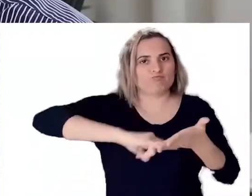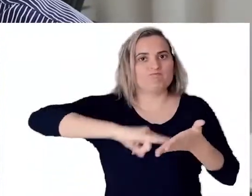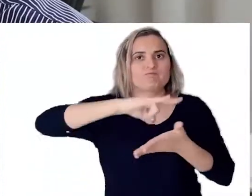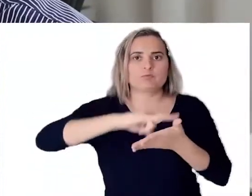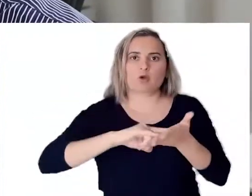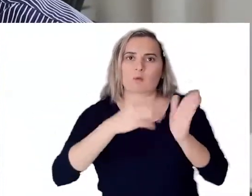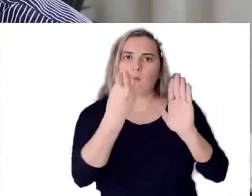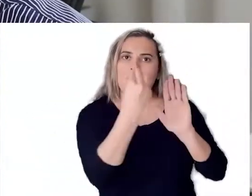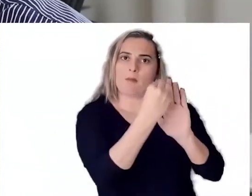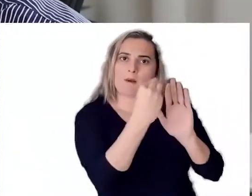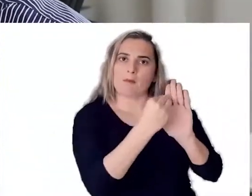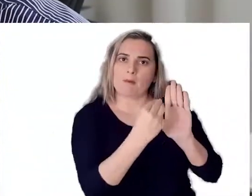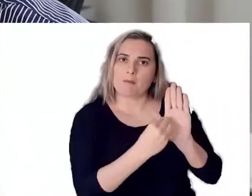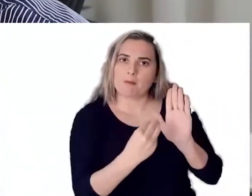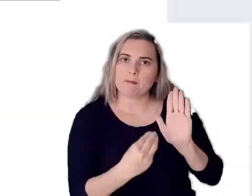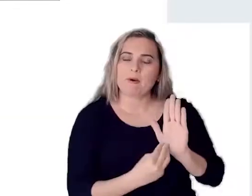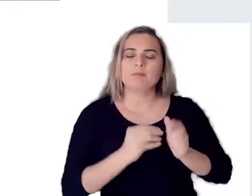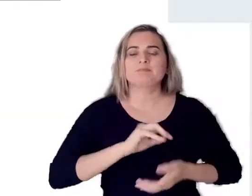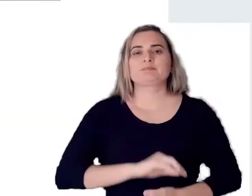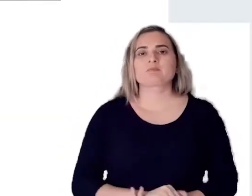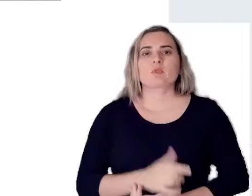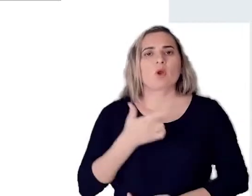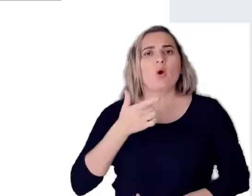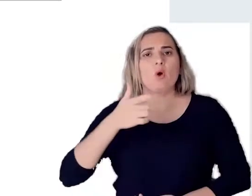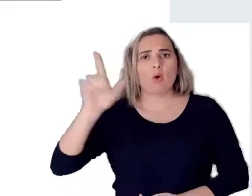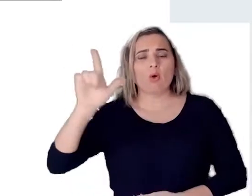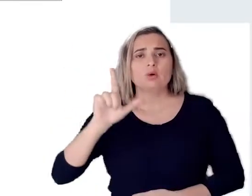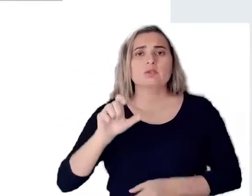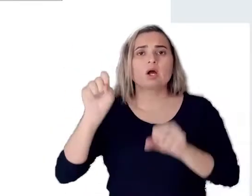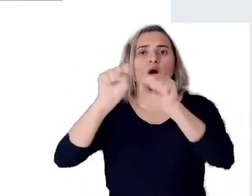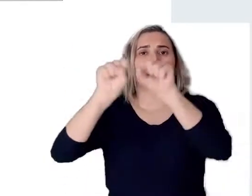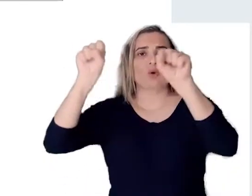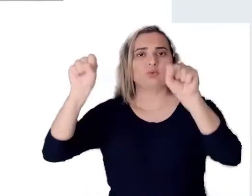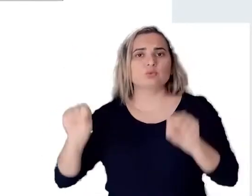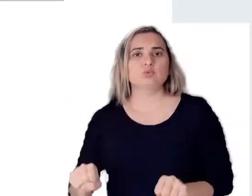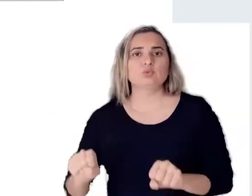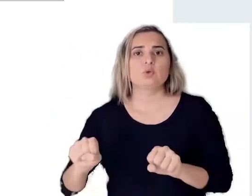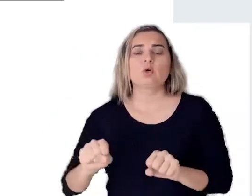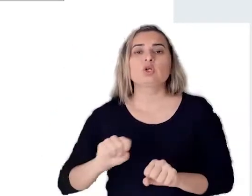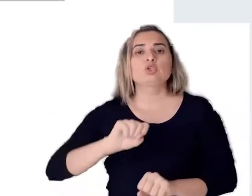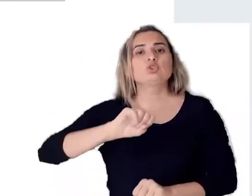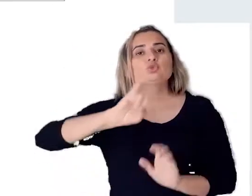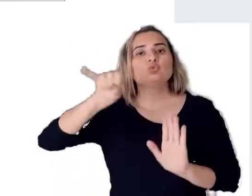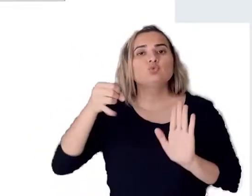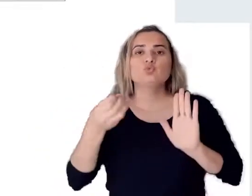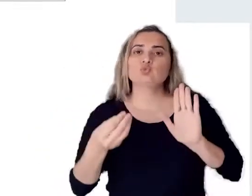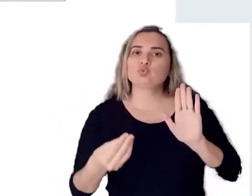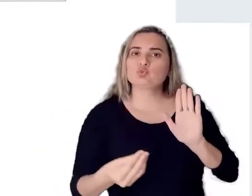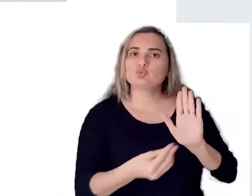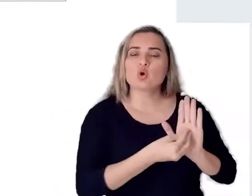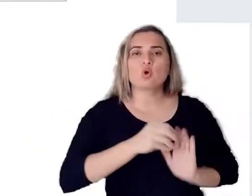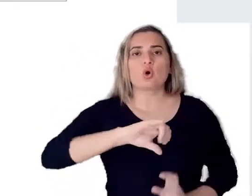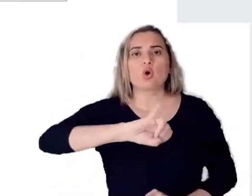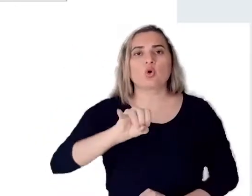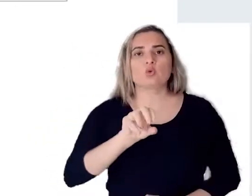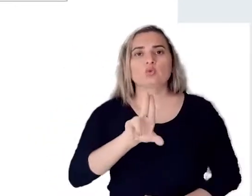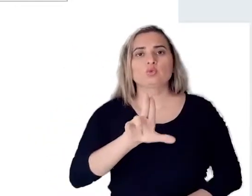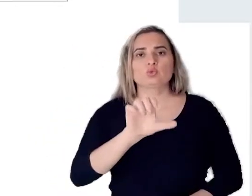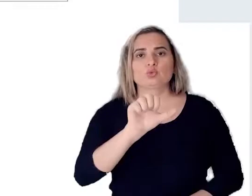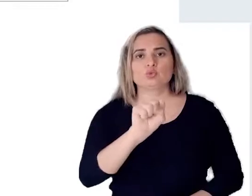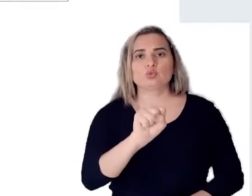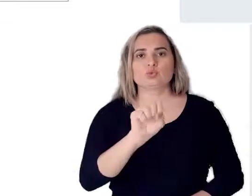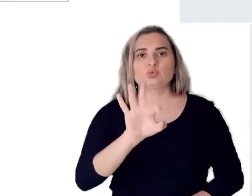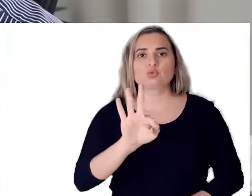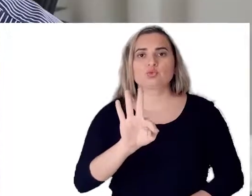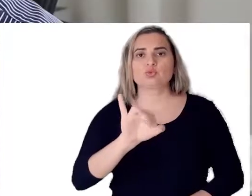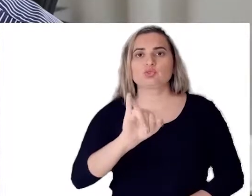essa comprovação. A outra opção é utilizar o sistema Justifica. O procedimento para justificar é o mesmo